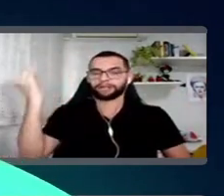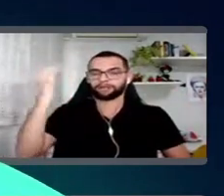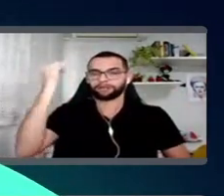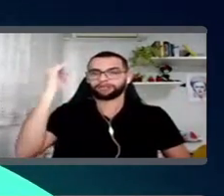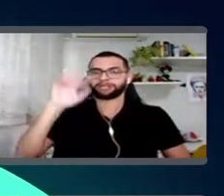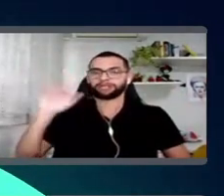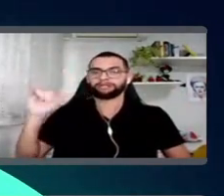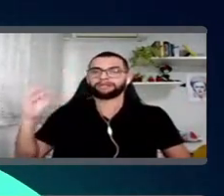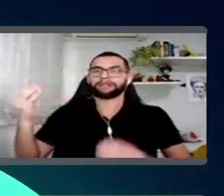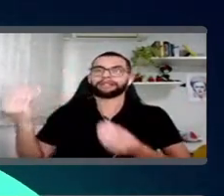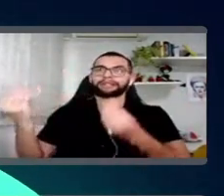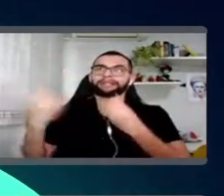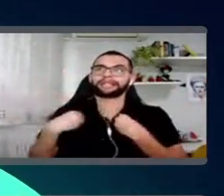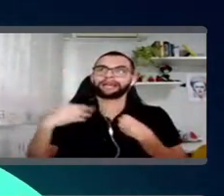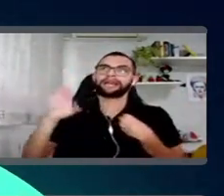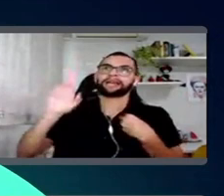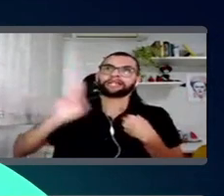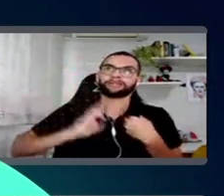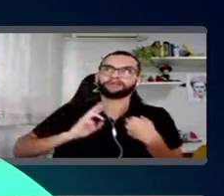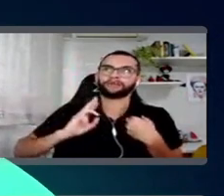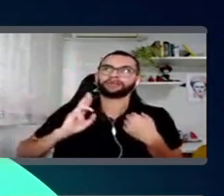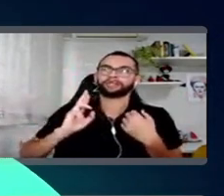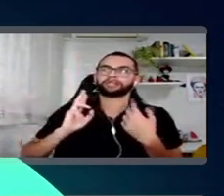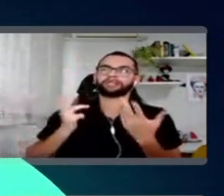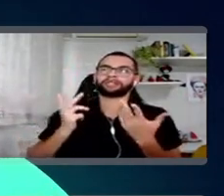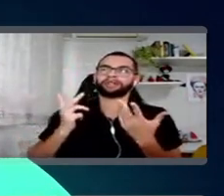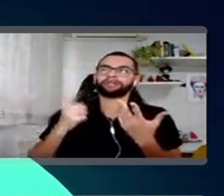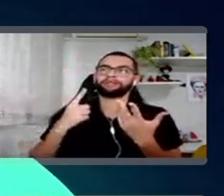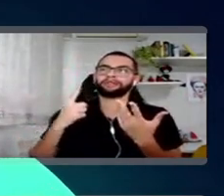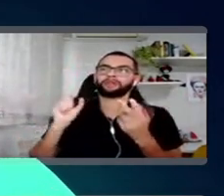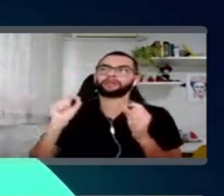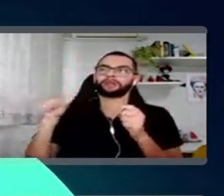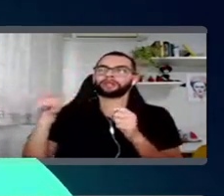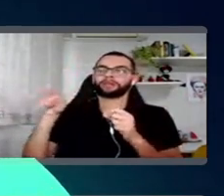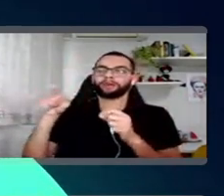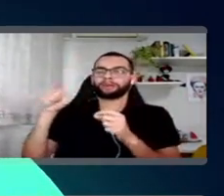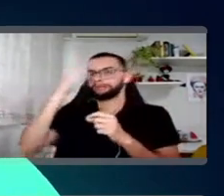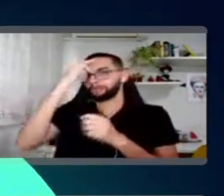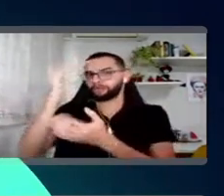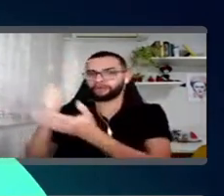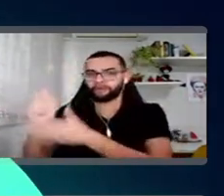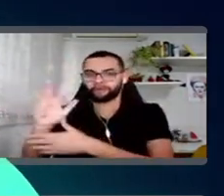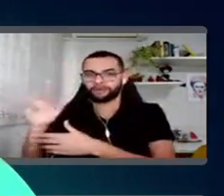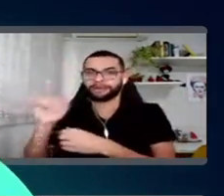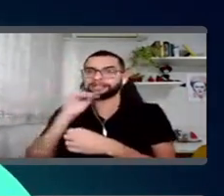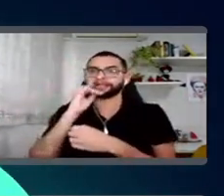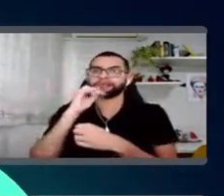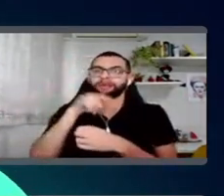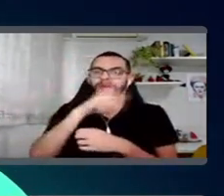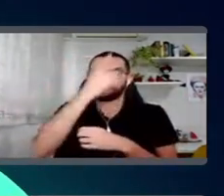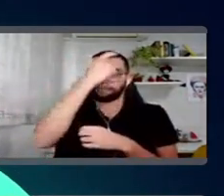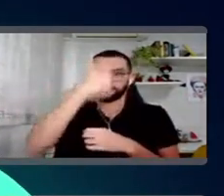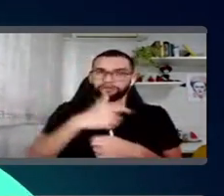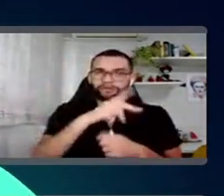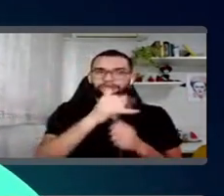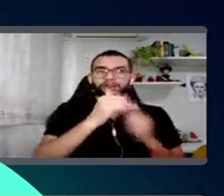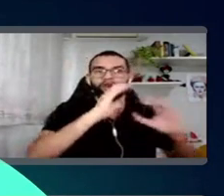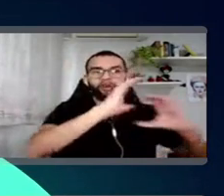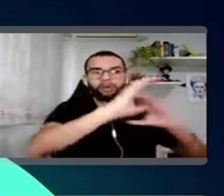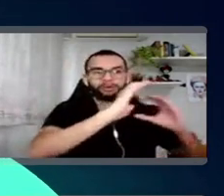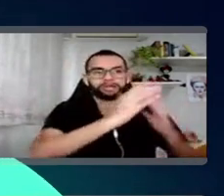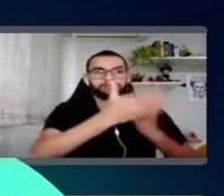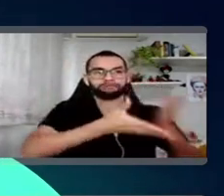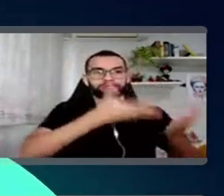parceiros aqui para dentro do time, tá? Então, são eles que vão cuidar de toda a parte de atendimento, de capacitação, de